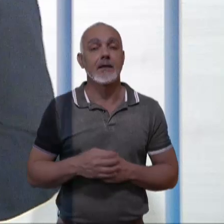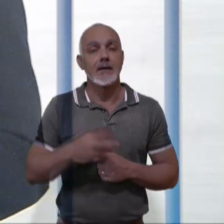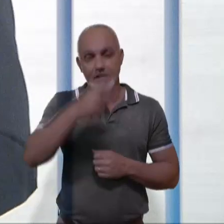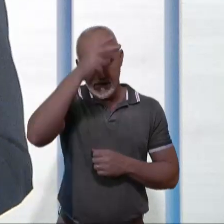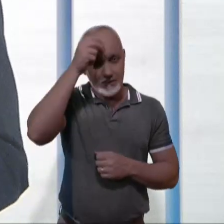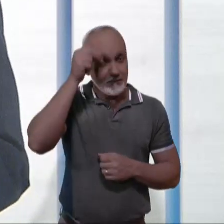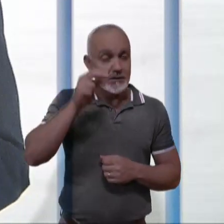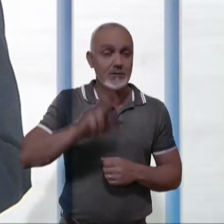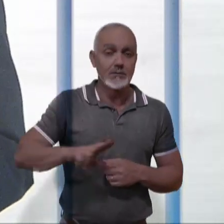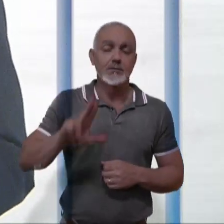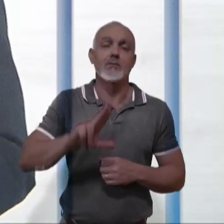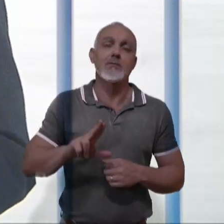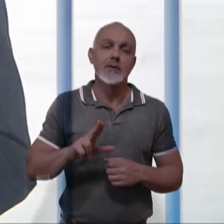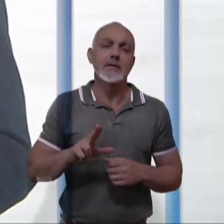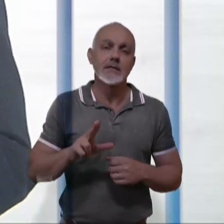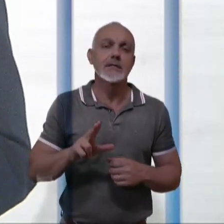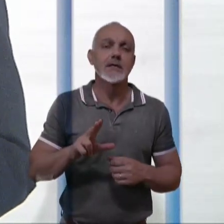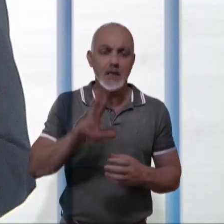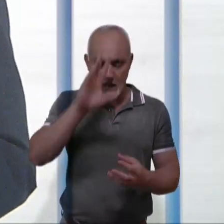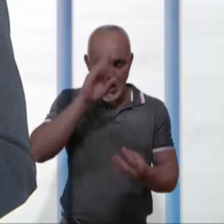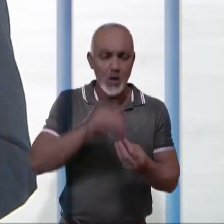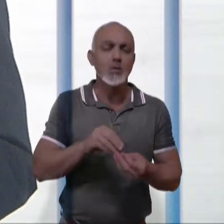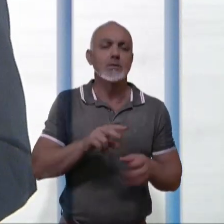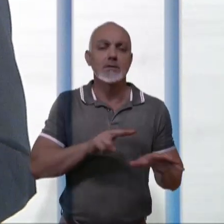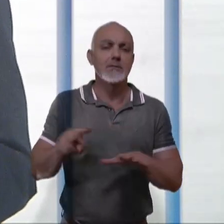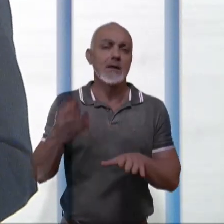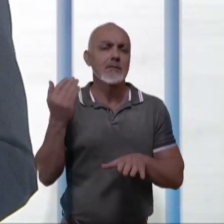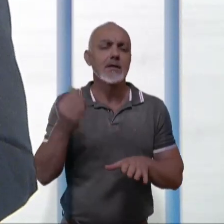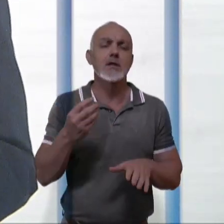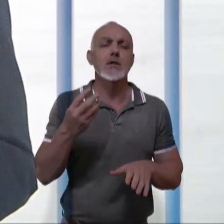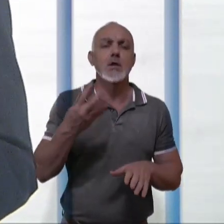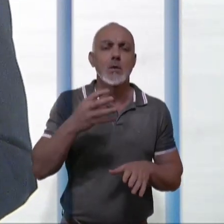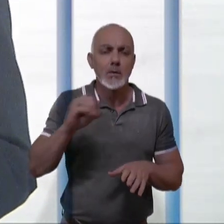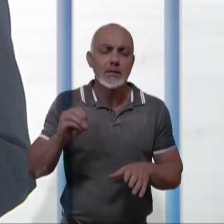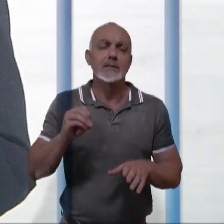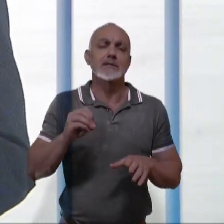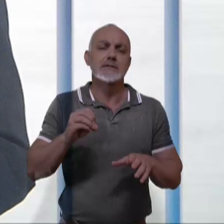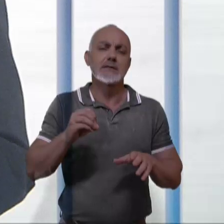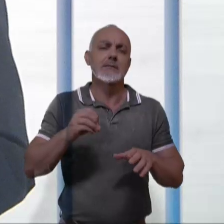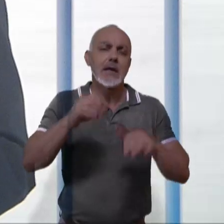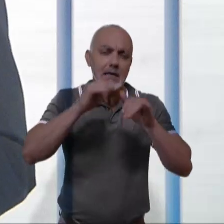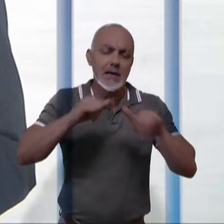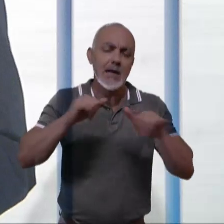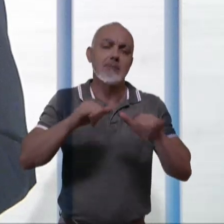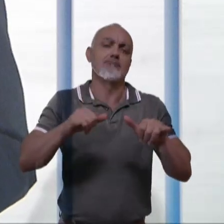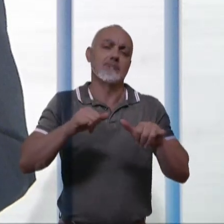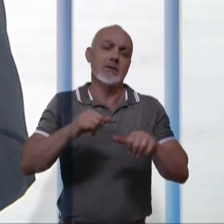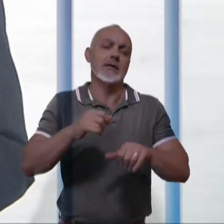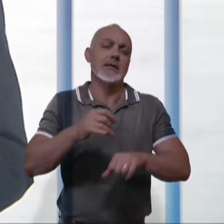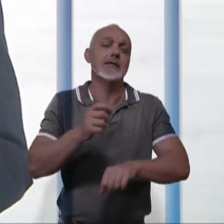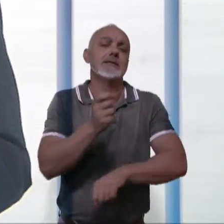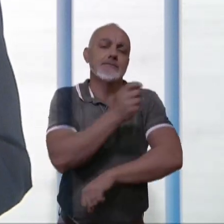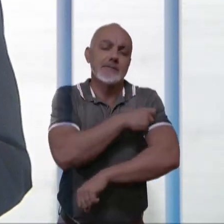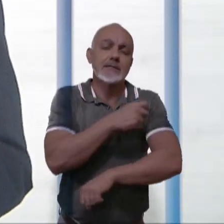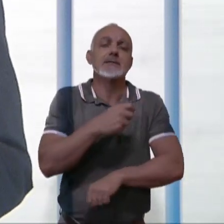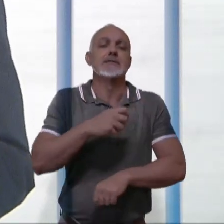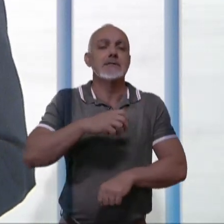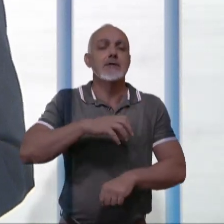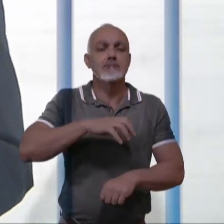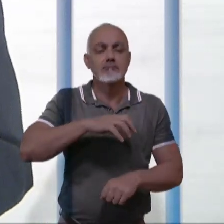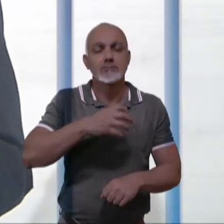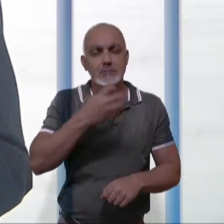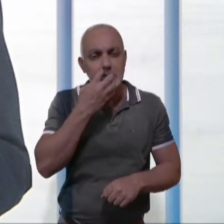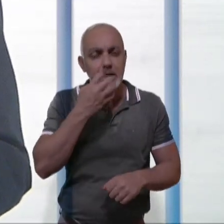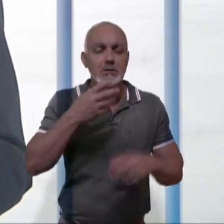Prefeitura de Uberlândia concluiu, na última semana, a 40ª edição da campanha de vacinação antirrábica de cães e gatos.